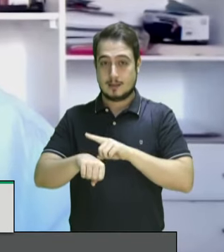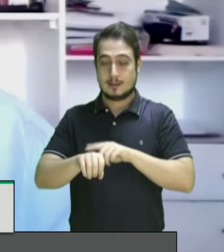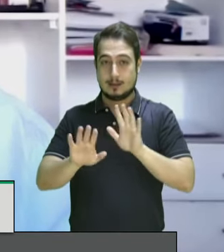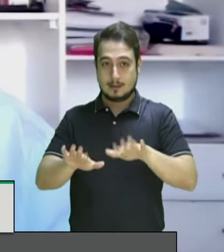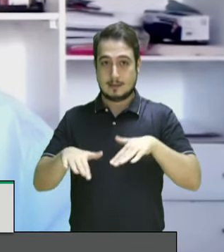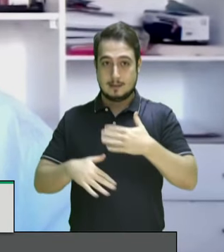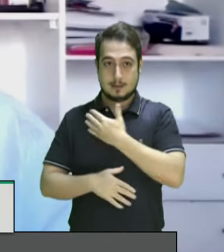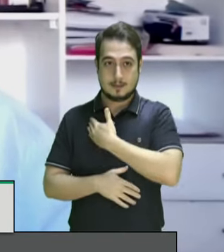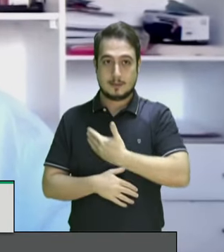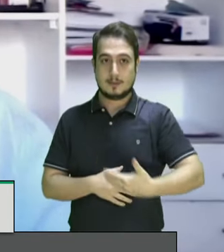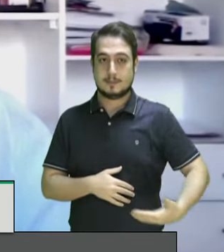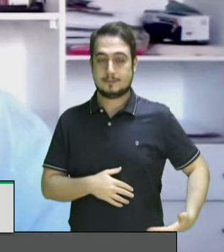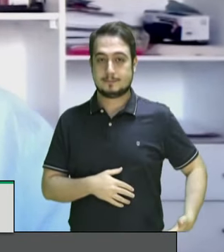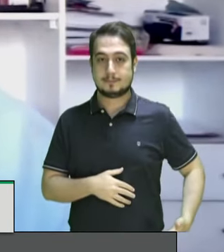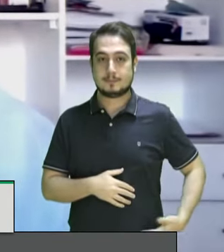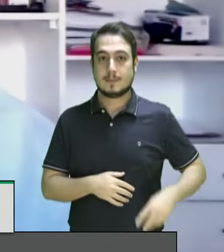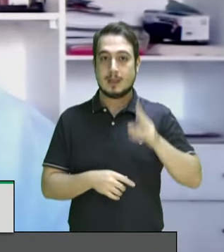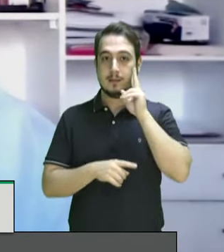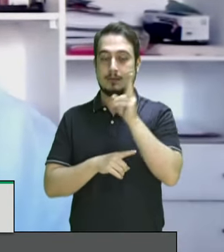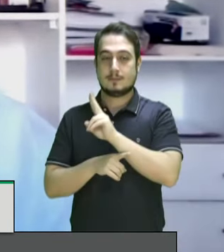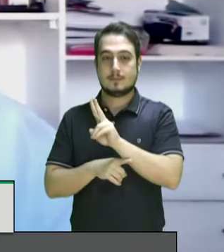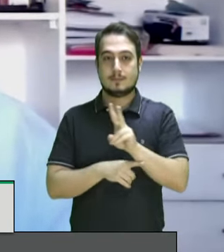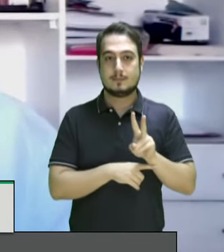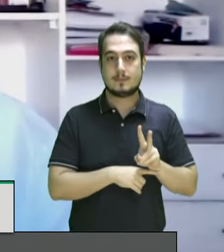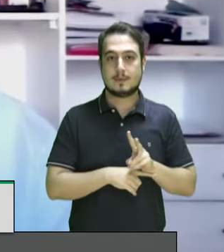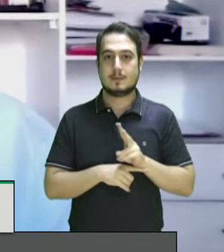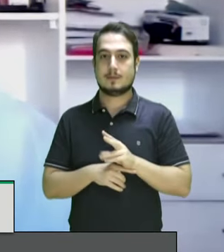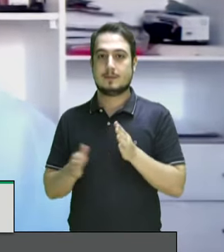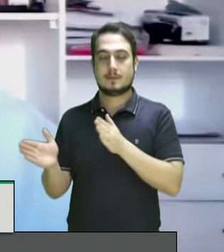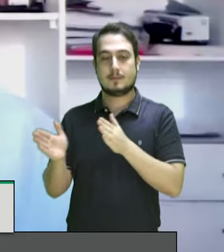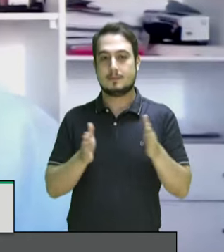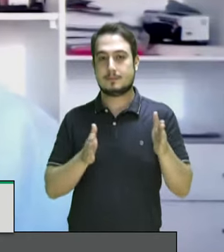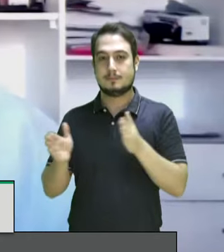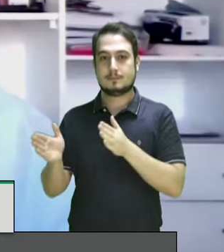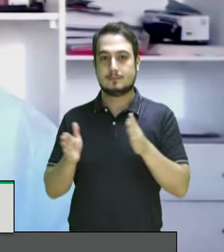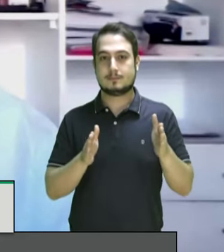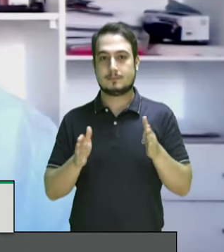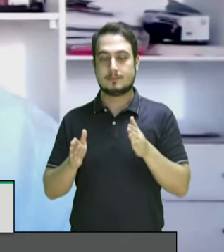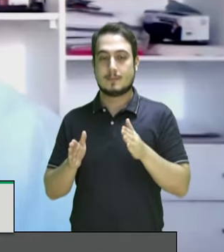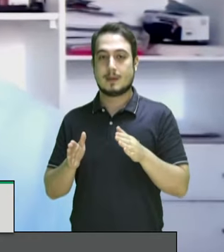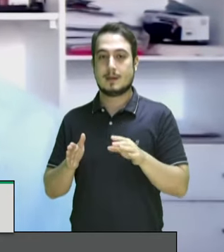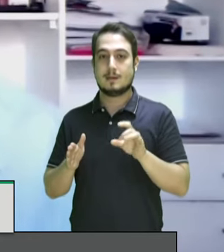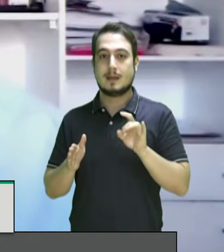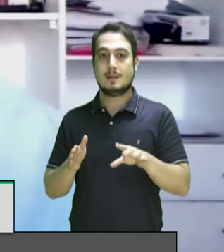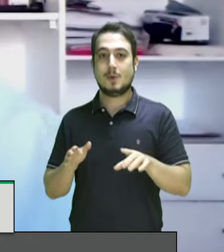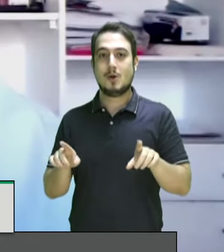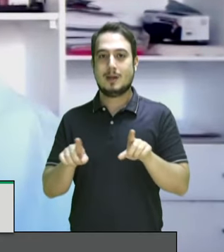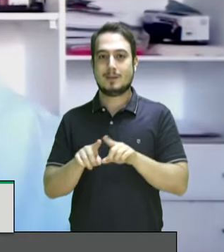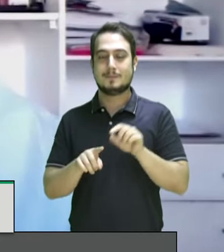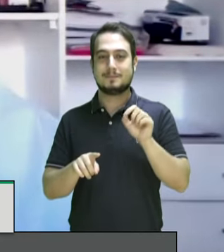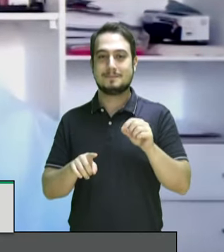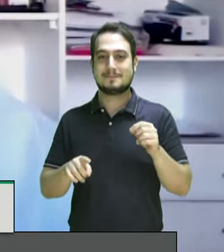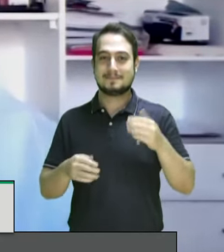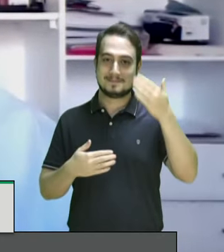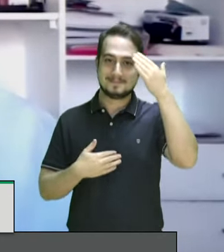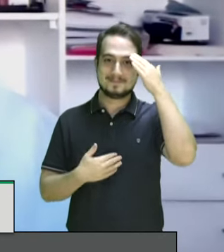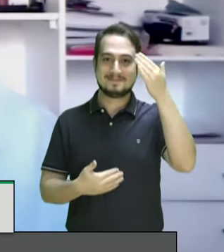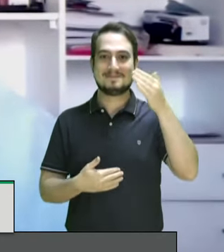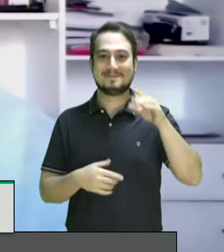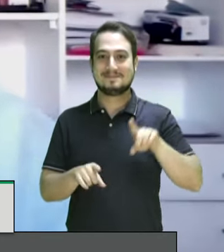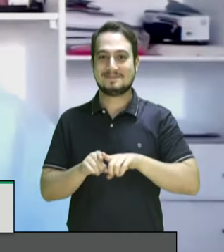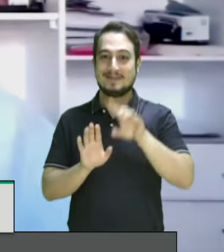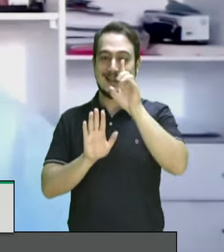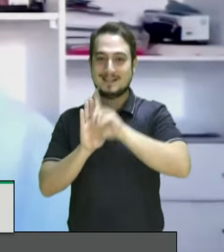audiência pública do observatório da revisão periódica universal nessa ocasião discutindo as recomendações sobre